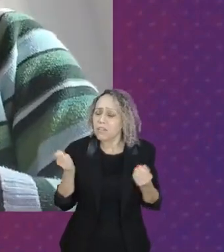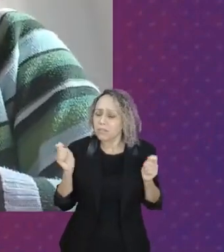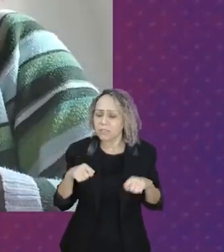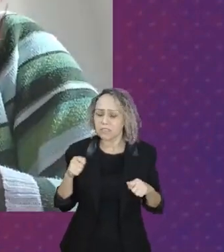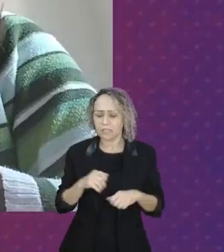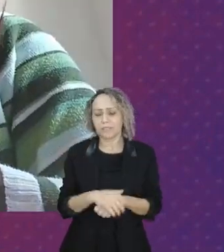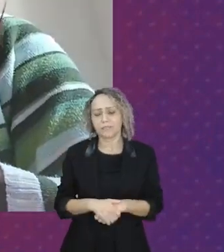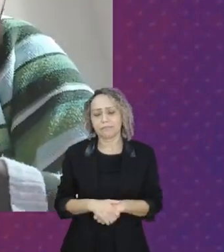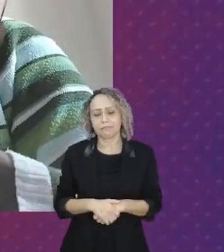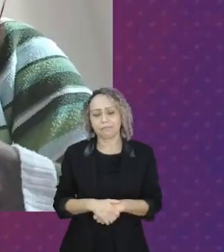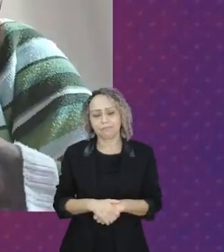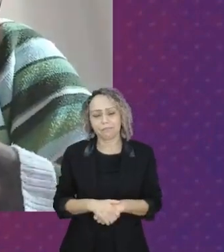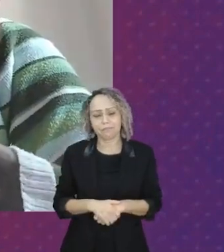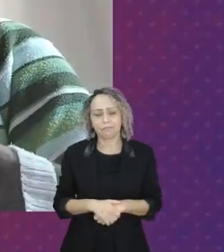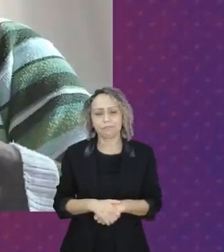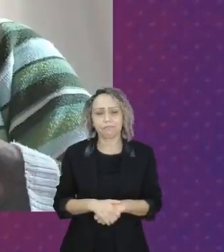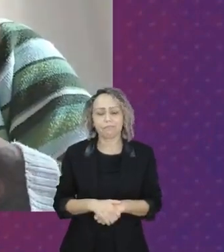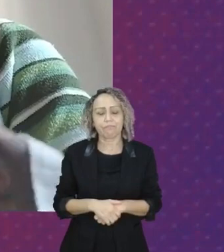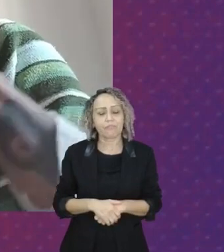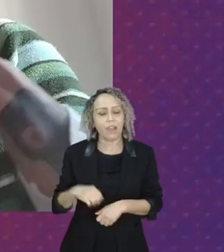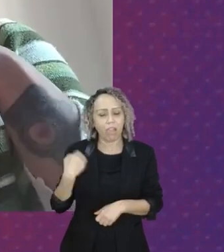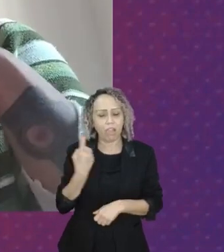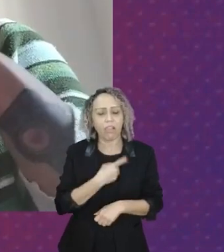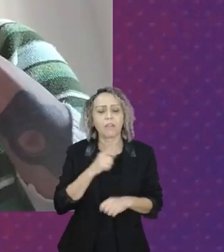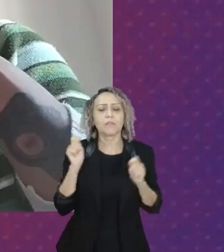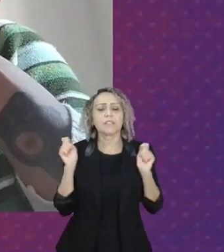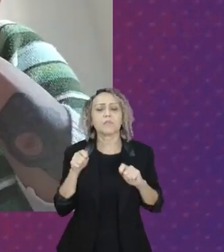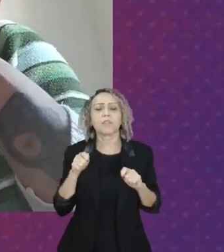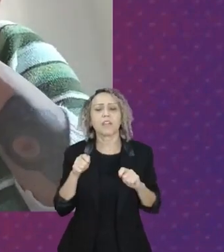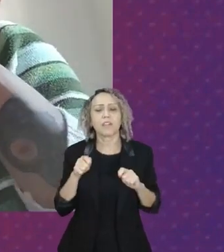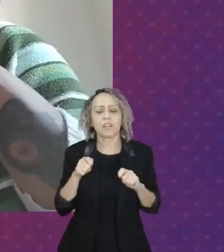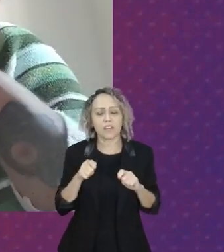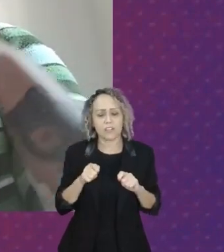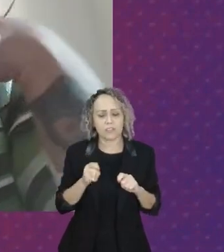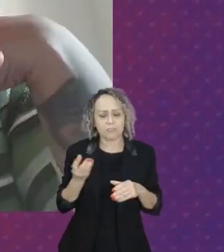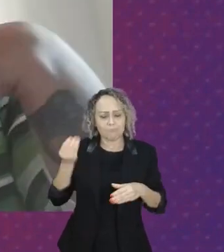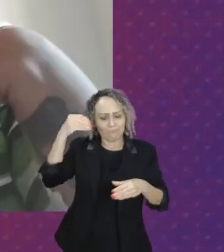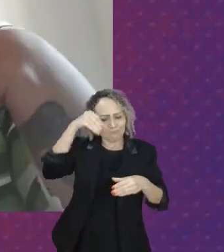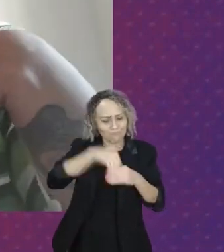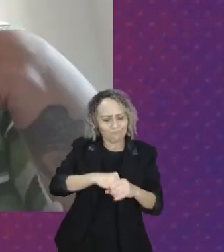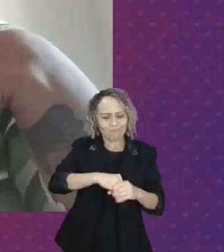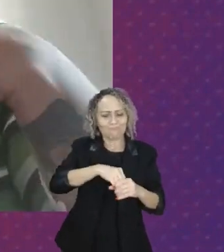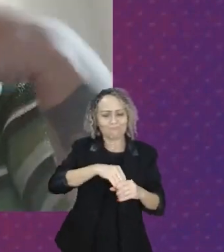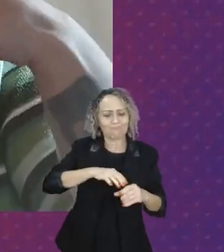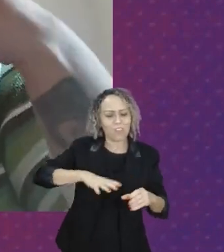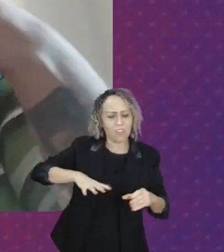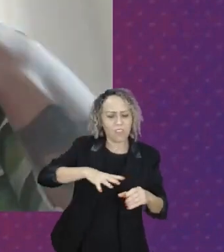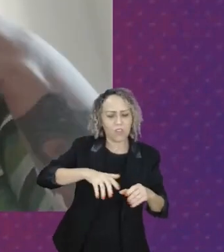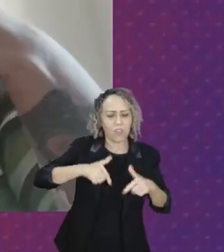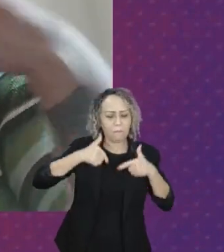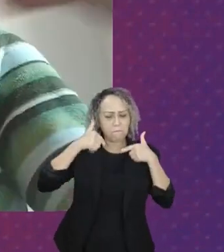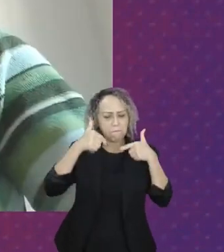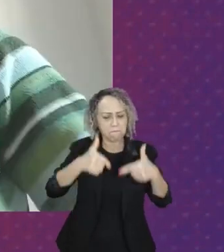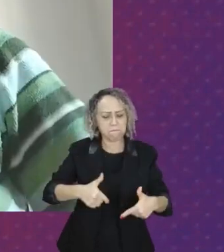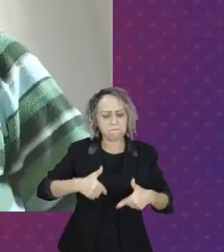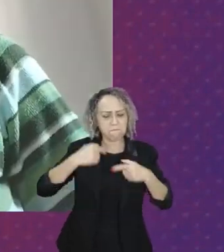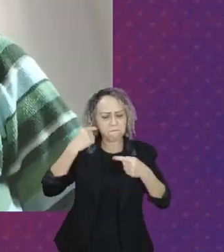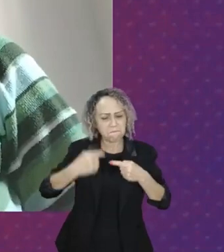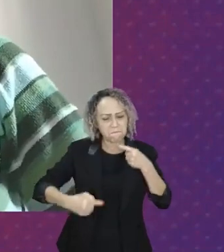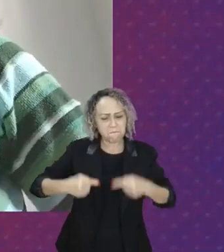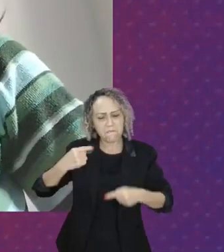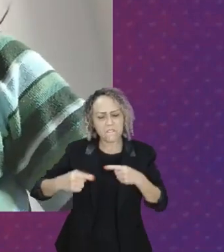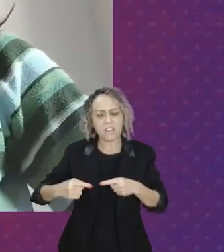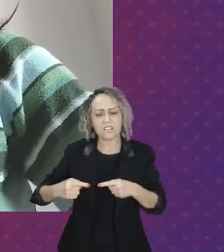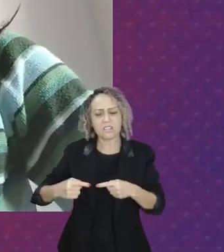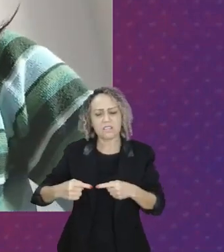agora. Então, a gente precisa imprimir essa luta dentro da política e principalmente essa luta dentro da política de